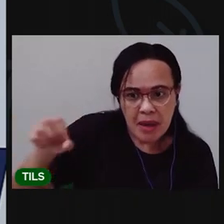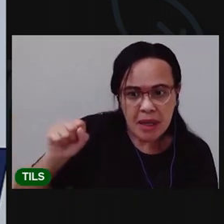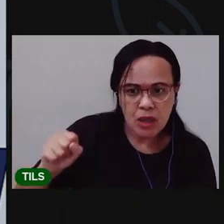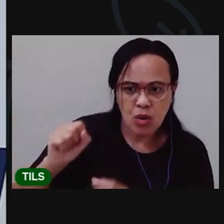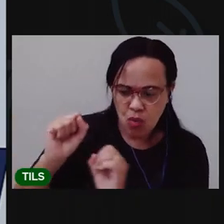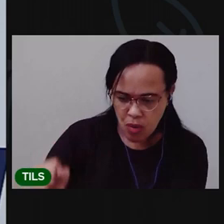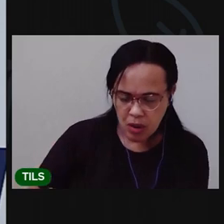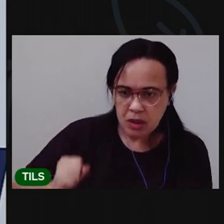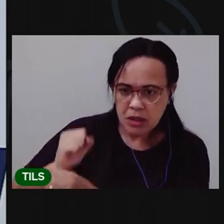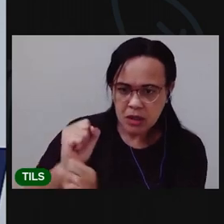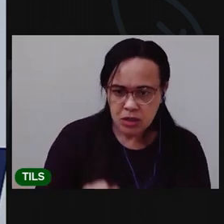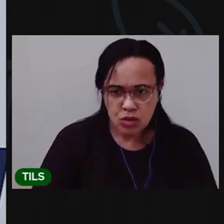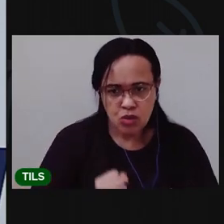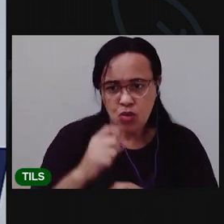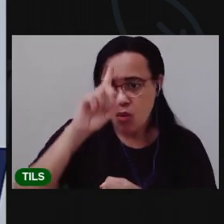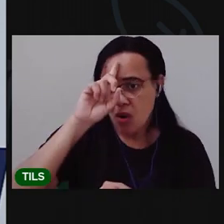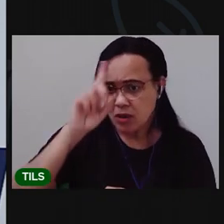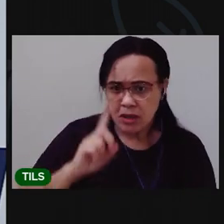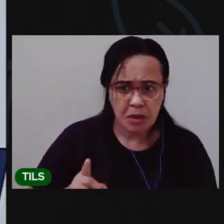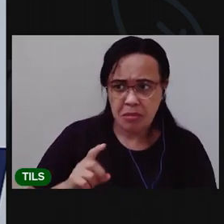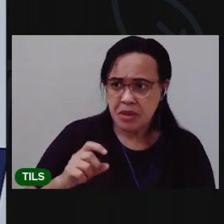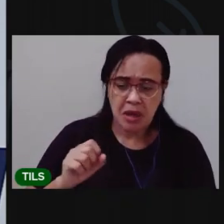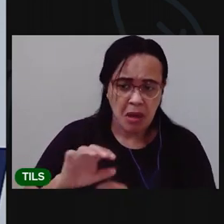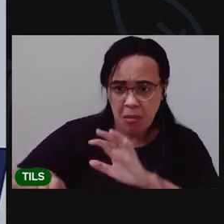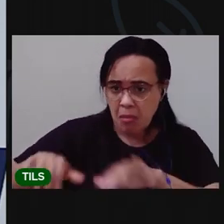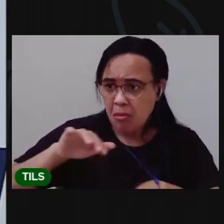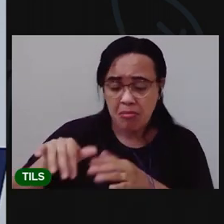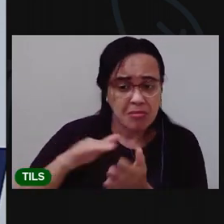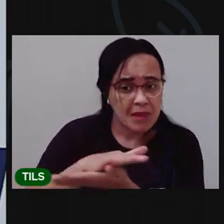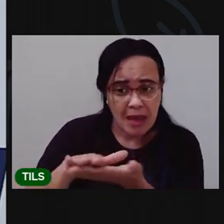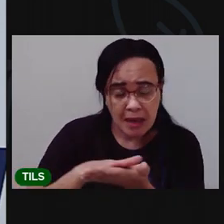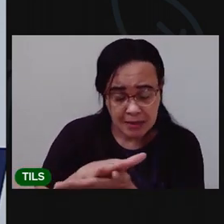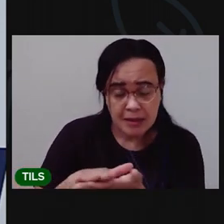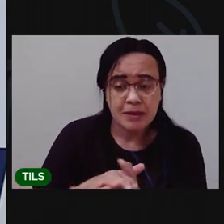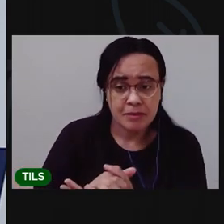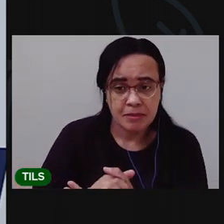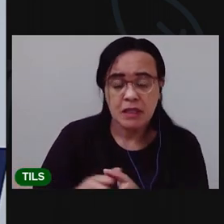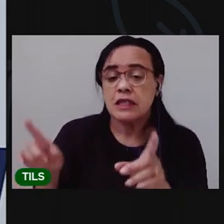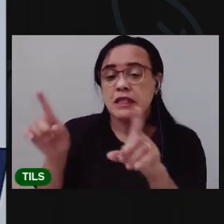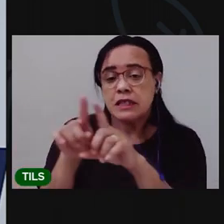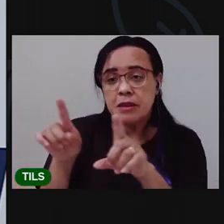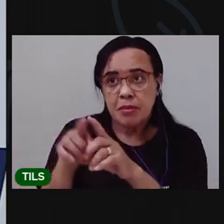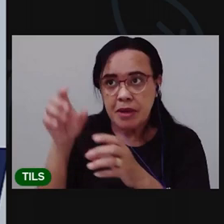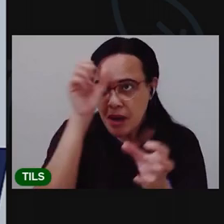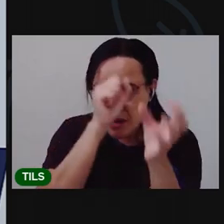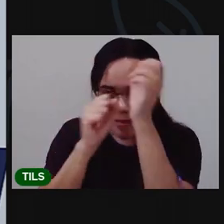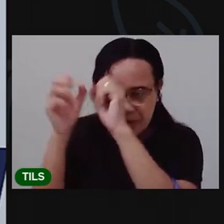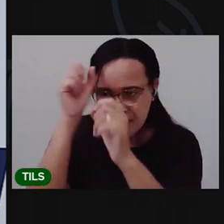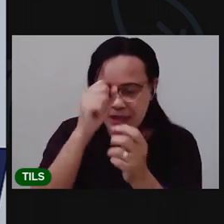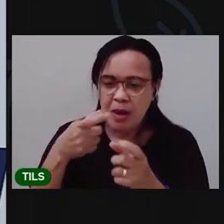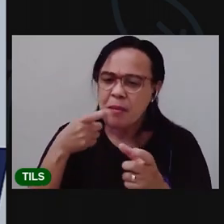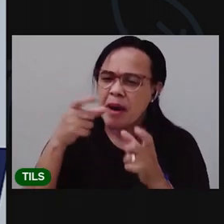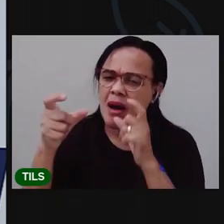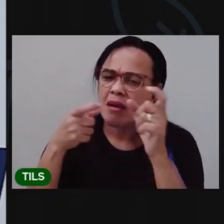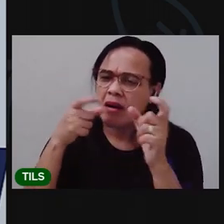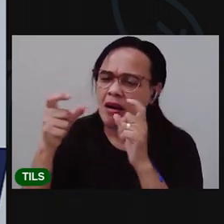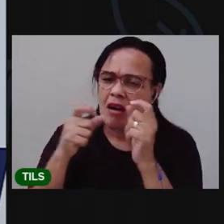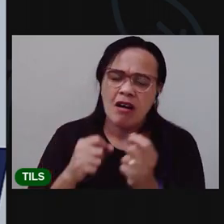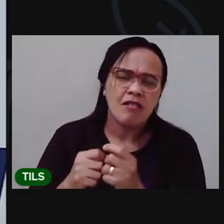aprendeu a escrever e a ler algumas palavras Como canoa, mar,